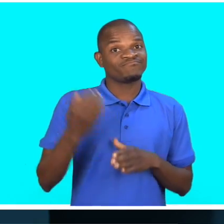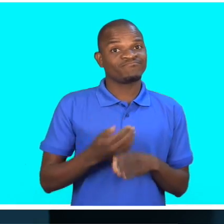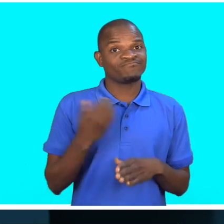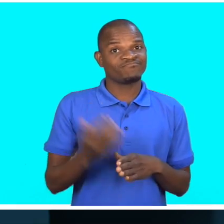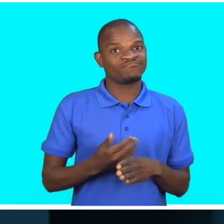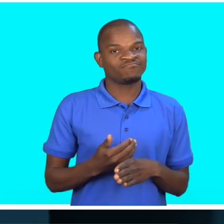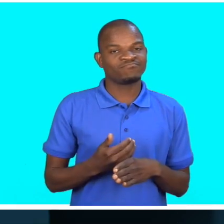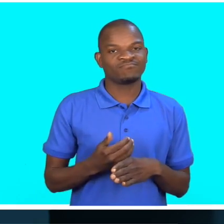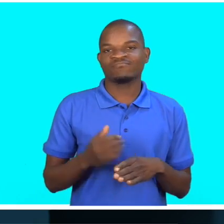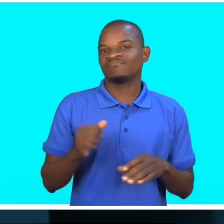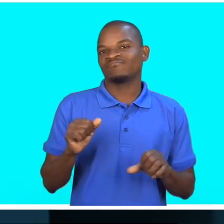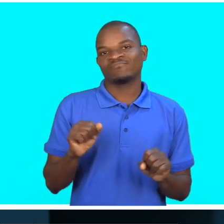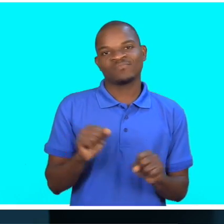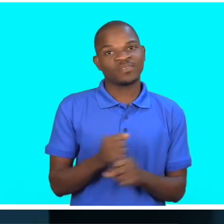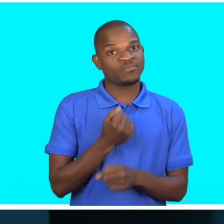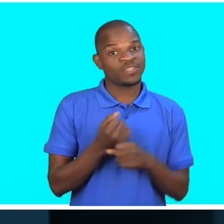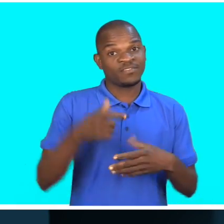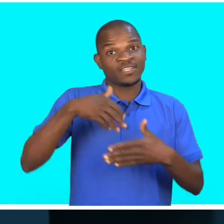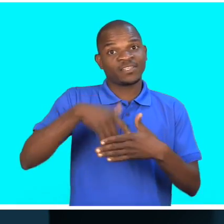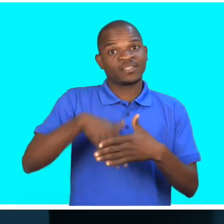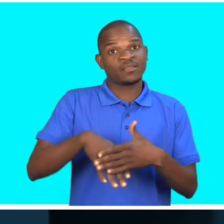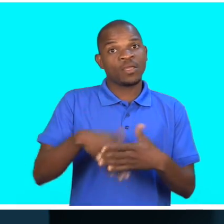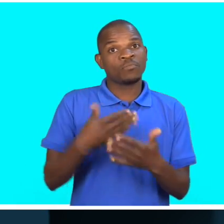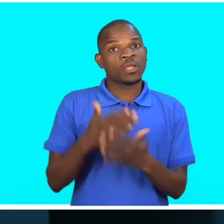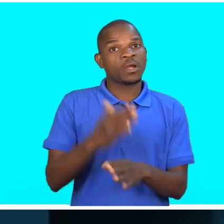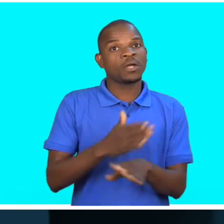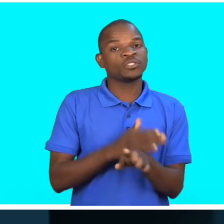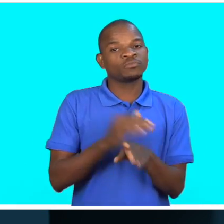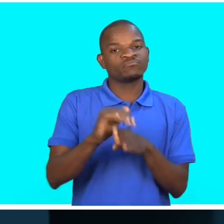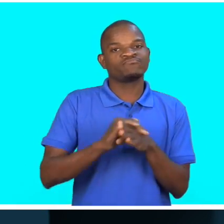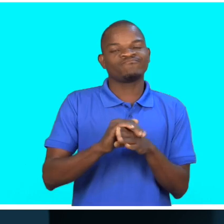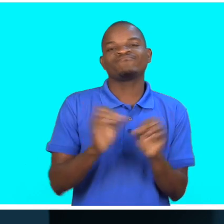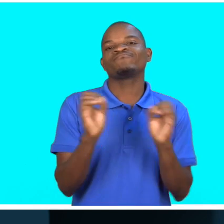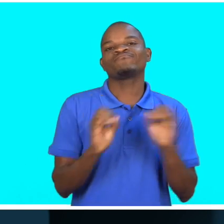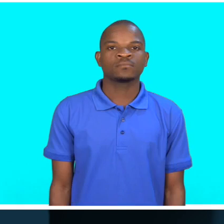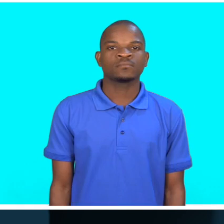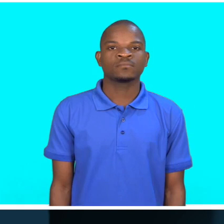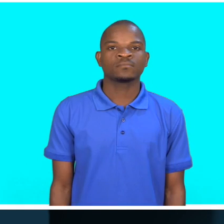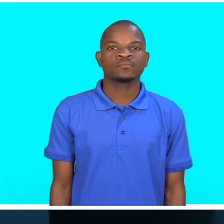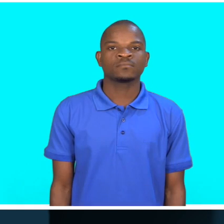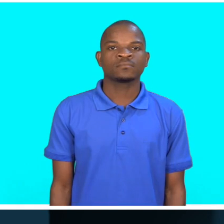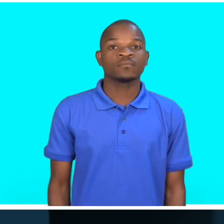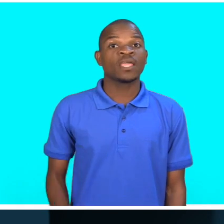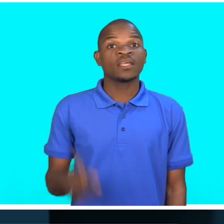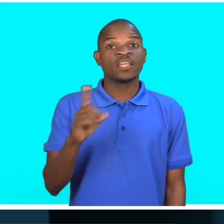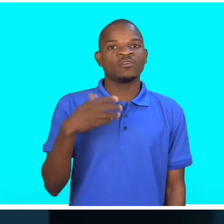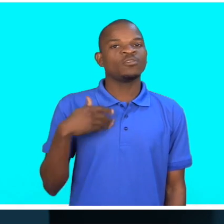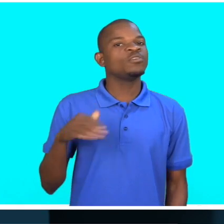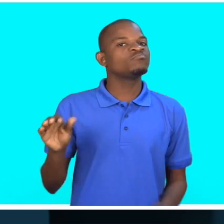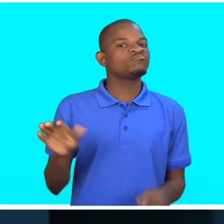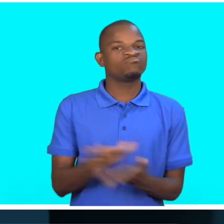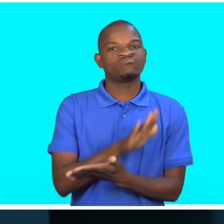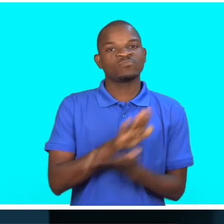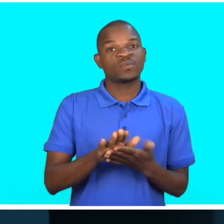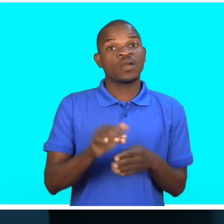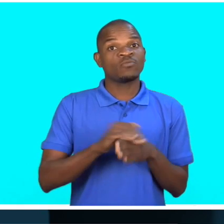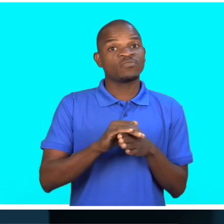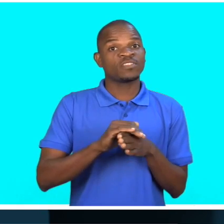feminino. Bom, a experiência em si não posso conseguir detrere, porque eu ainda não sei. Não, nunca usei preservativo feminino,